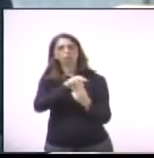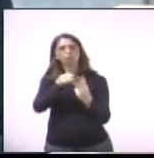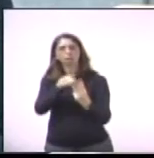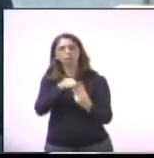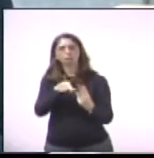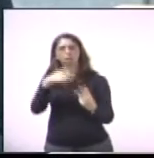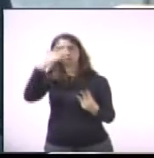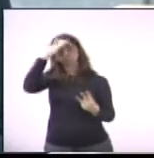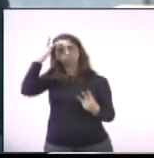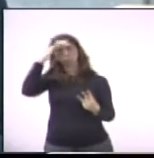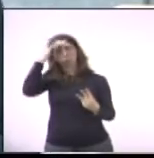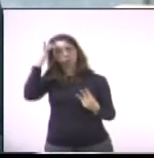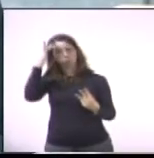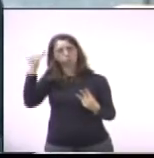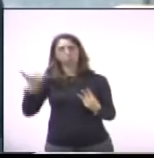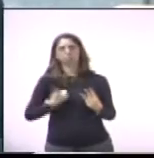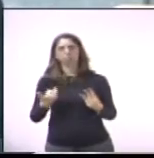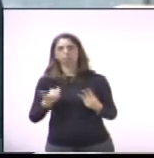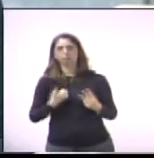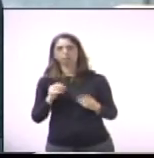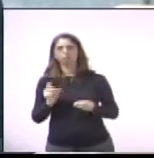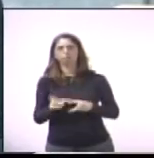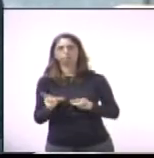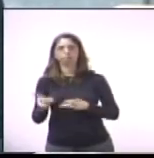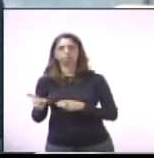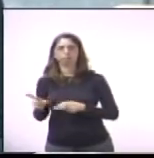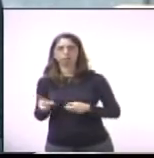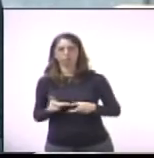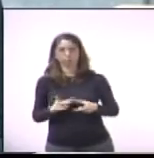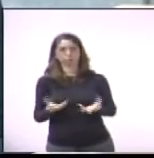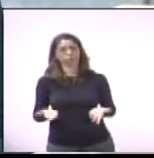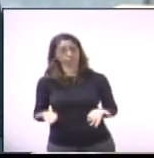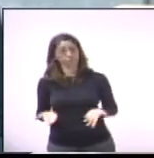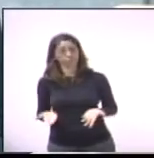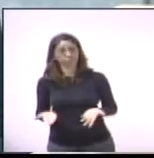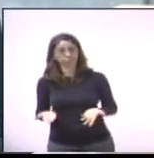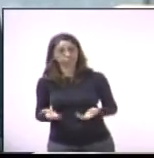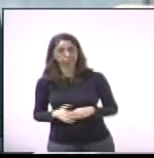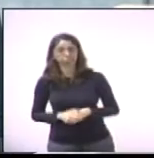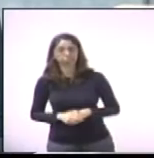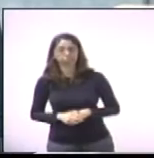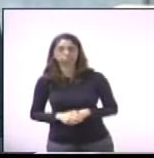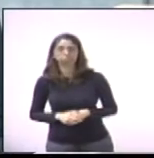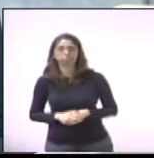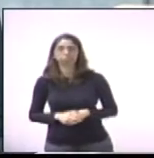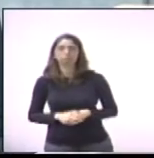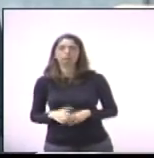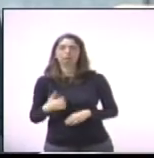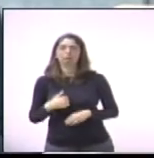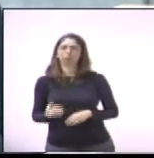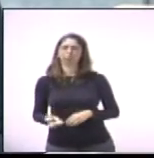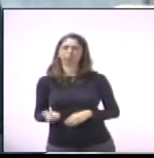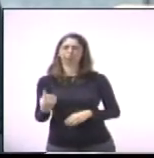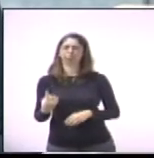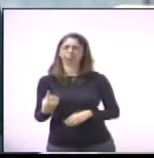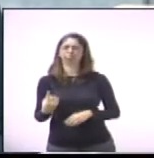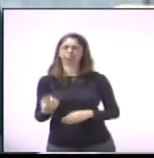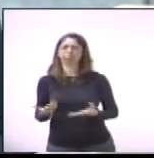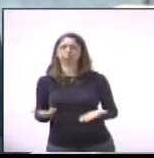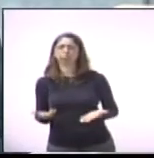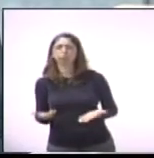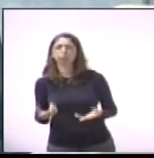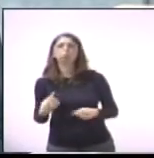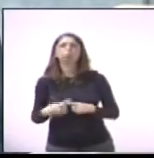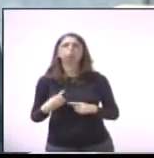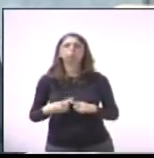disseram que é venda e que não existe isso ainda. E o pior, o que chamou muita atenção, é que tem usado o nome